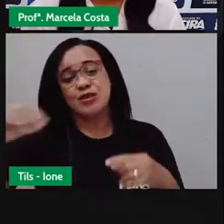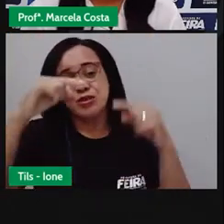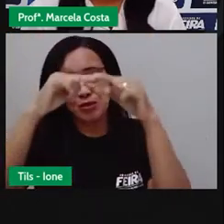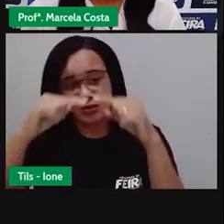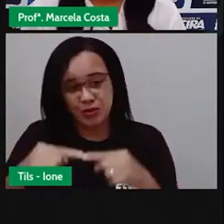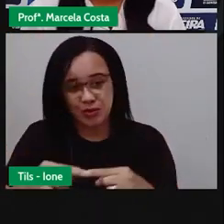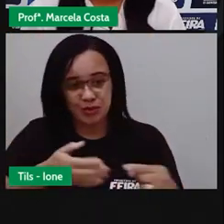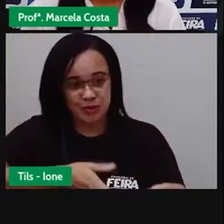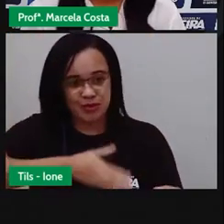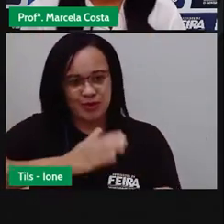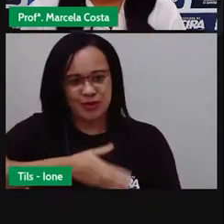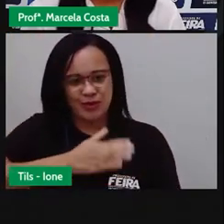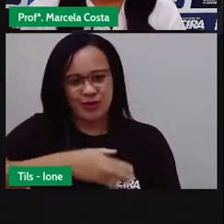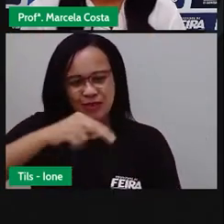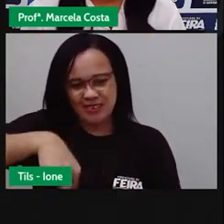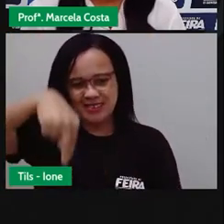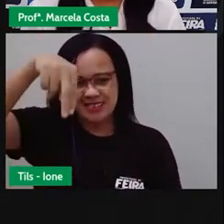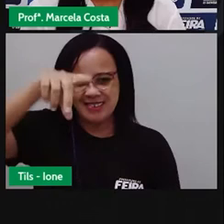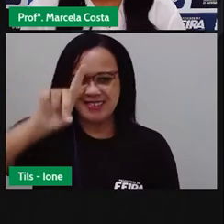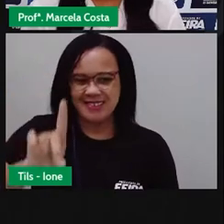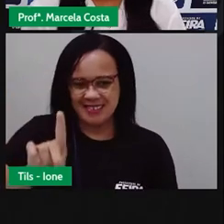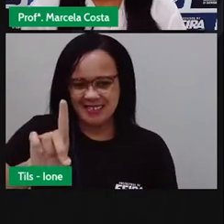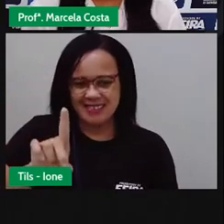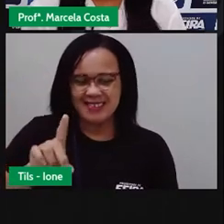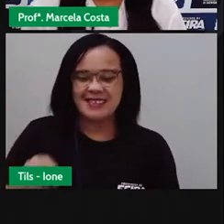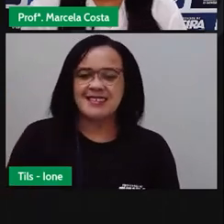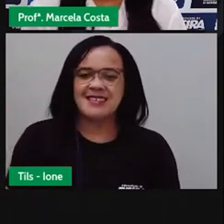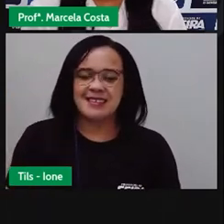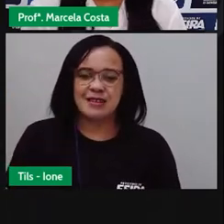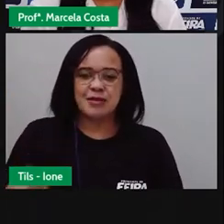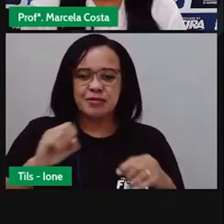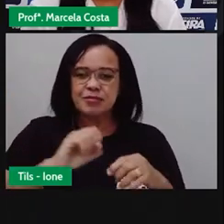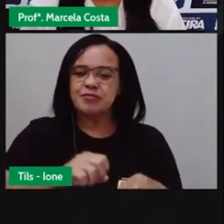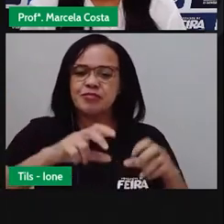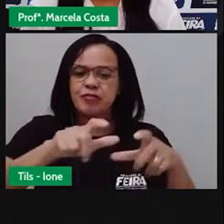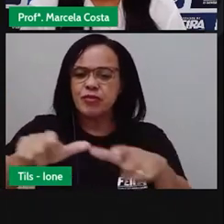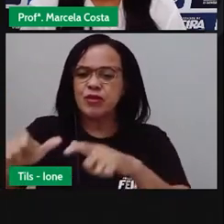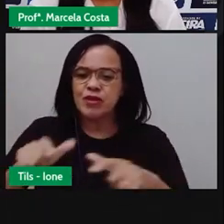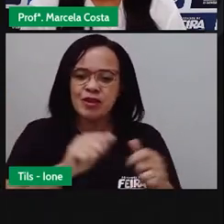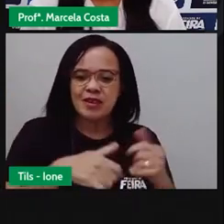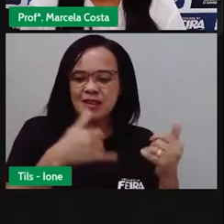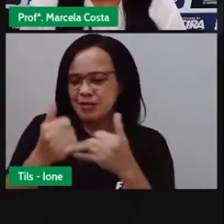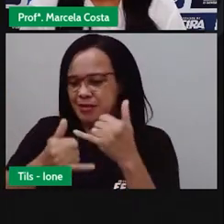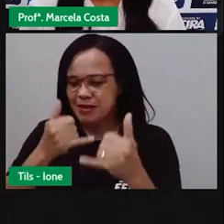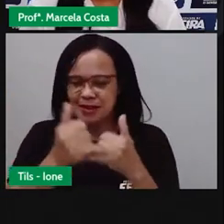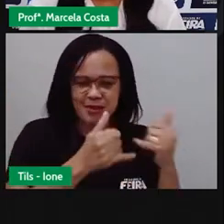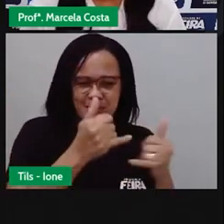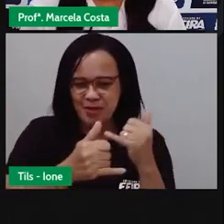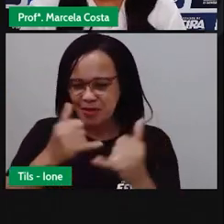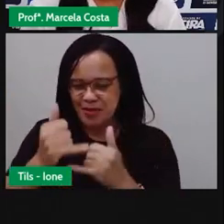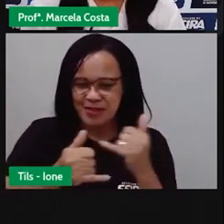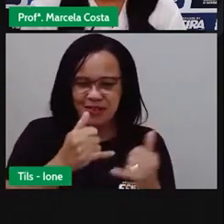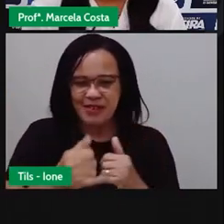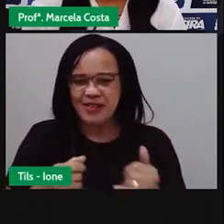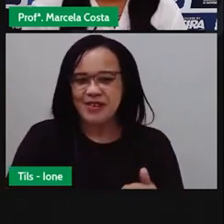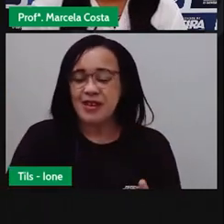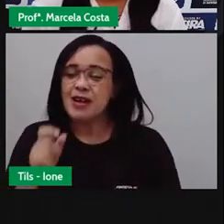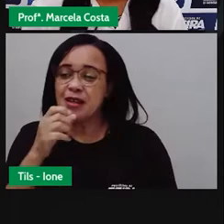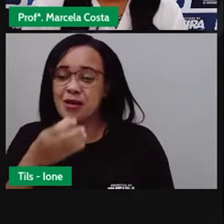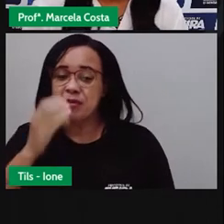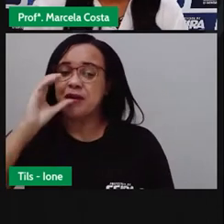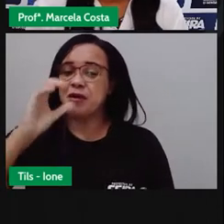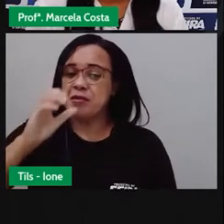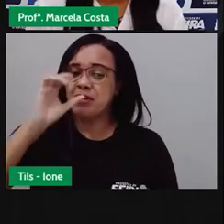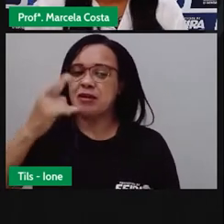um coração nordestino. Bracinhas para namorar, sem pular nenhuma etapa. Cachaça no bar da tapa.